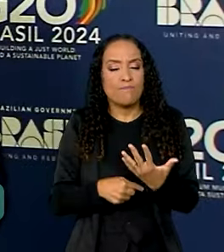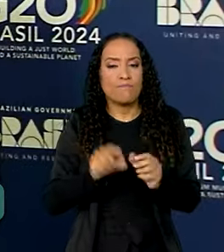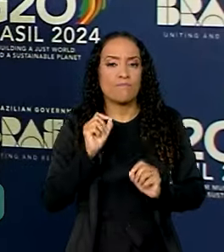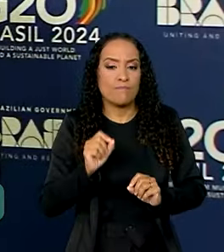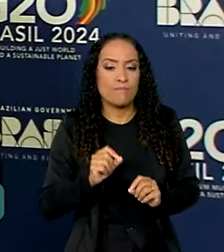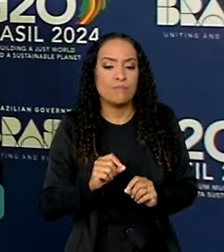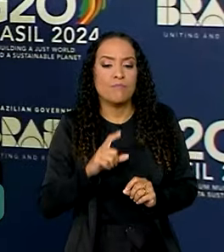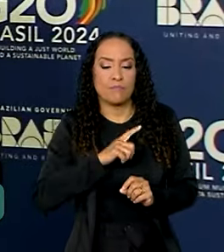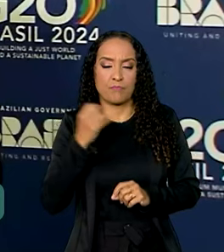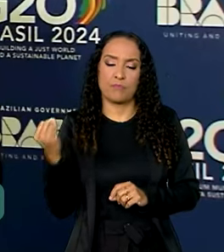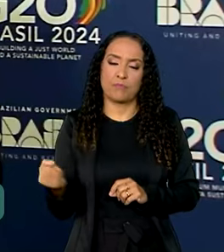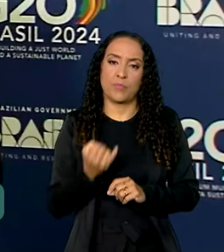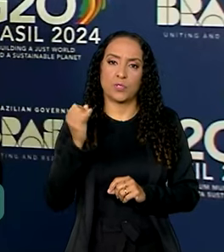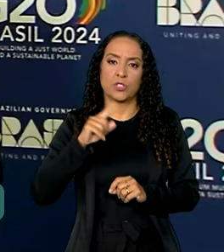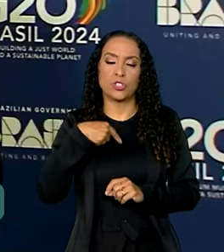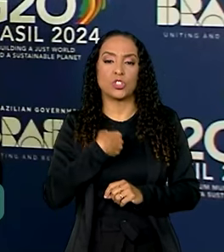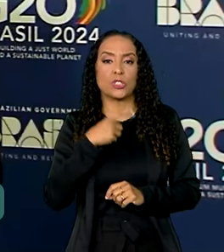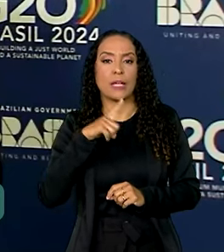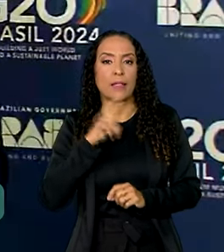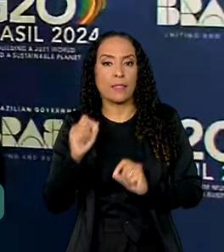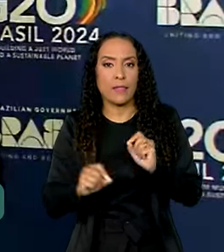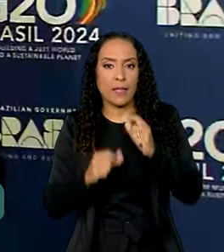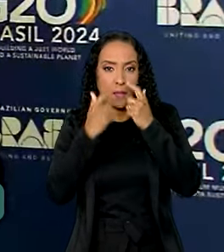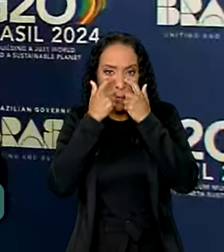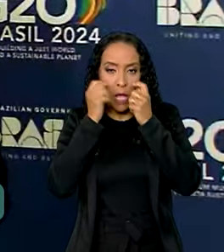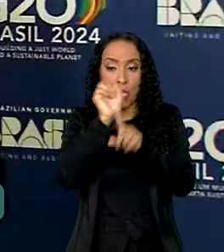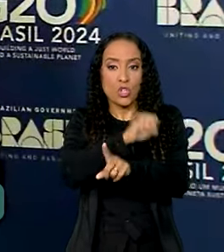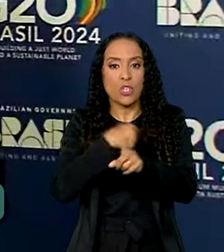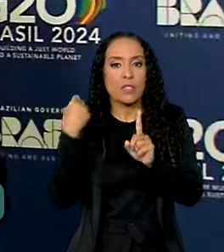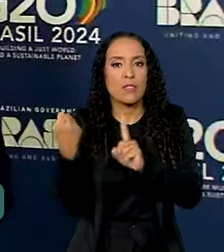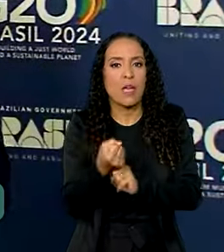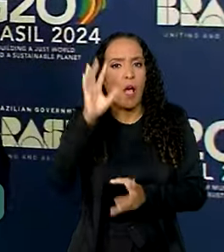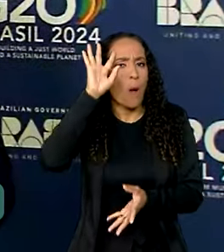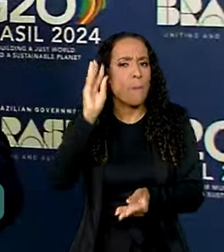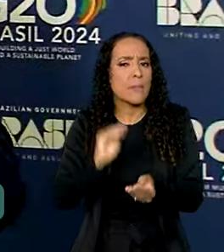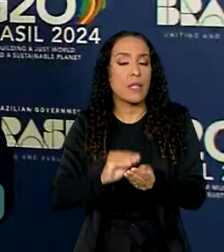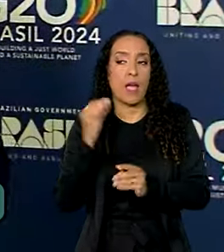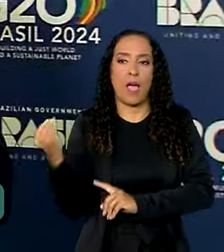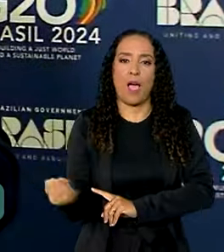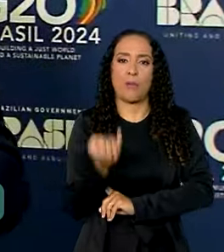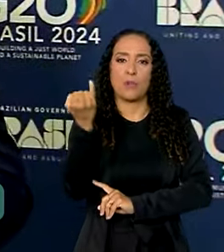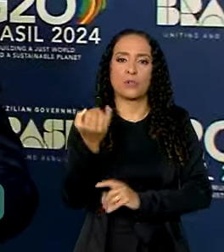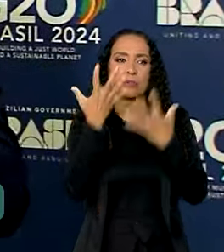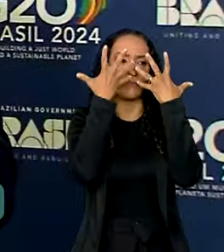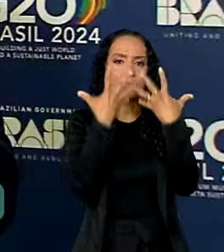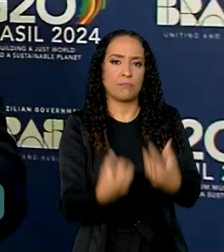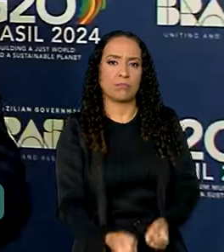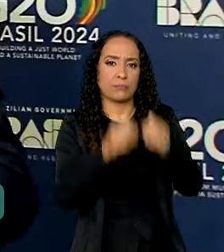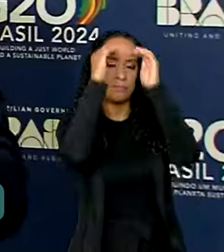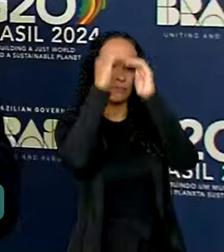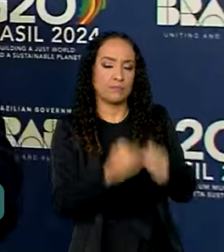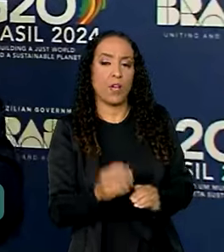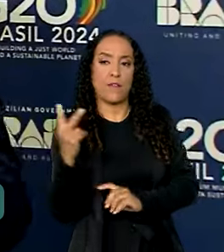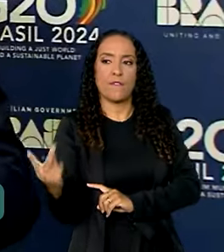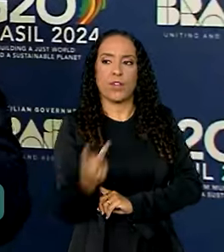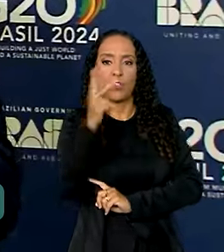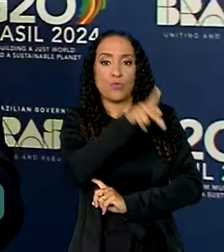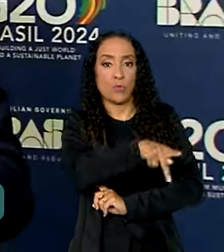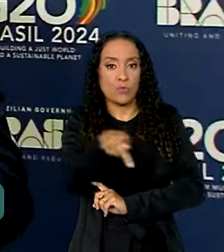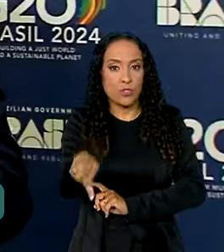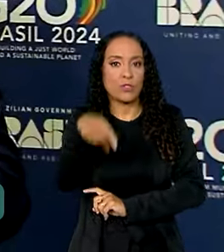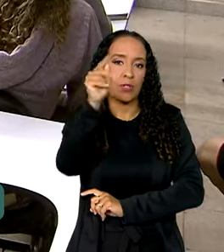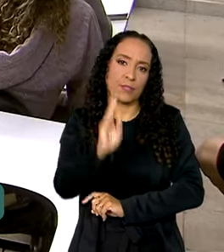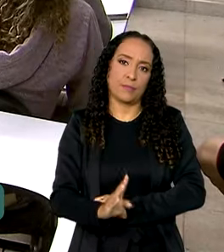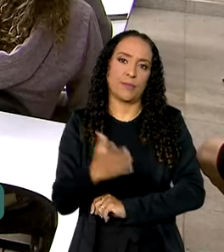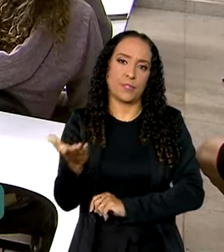eu acho que é importante a gente ter a sociedade compreender a importância do reconhecimento e da valorização dos professores no